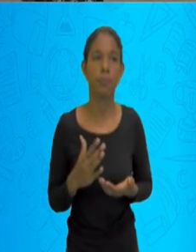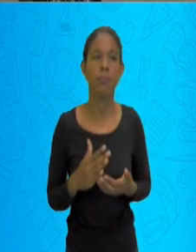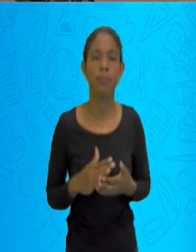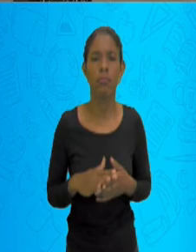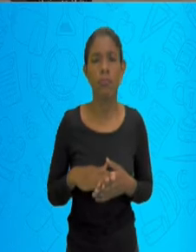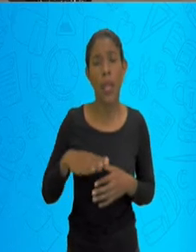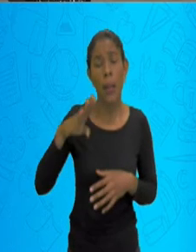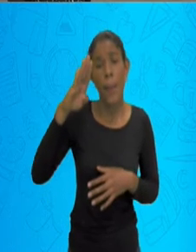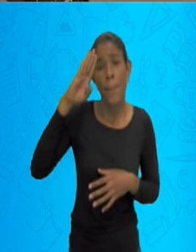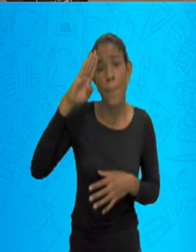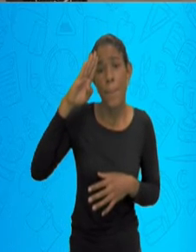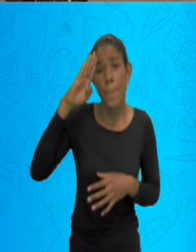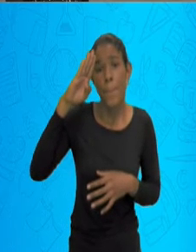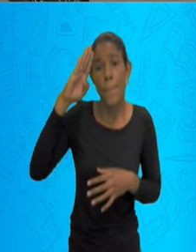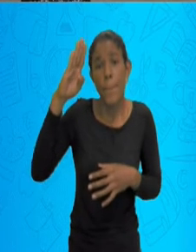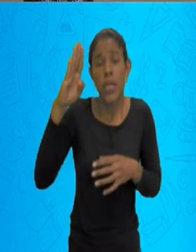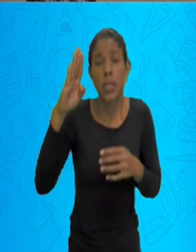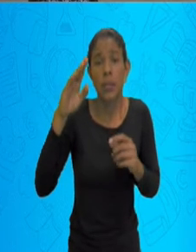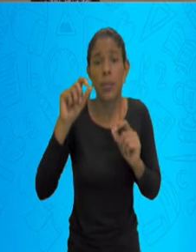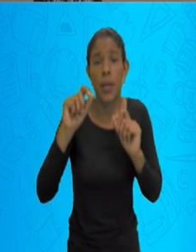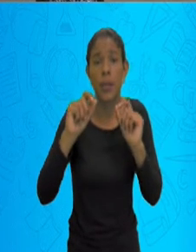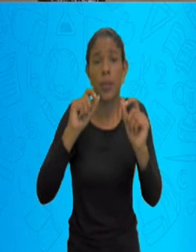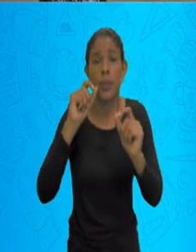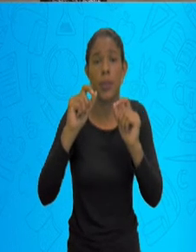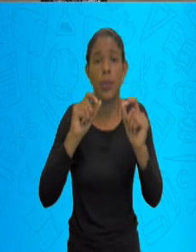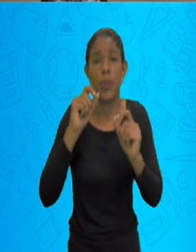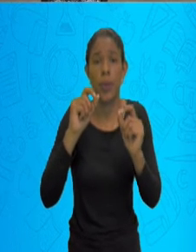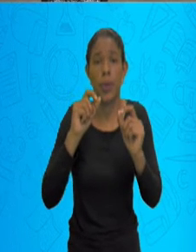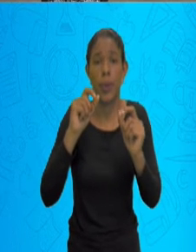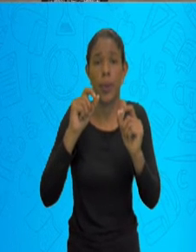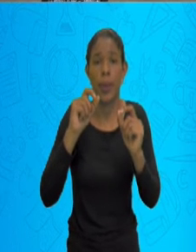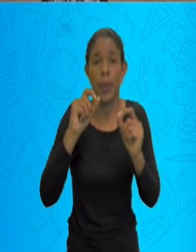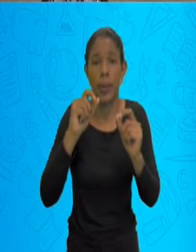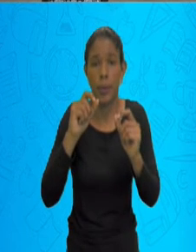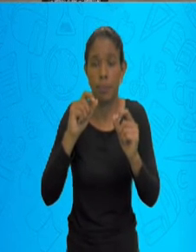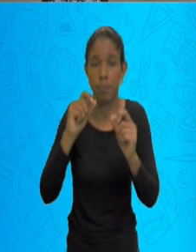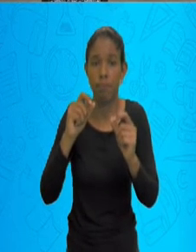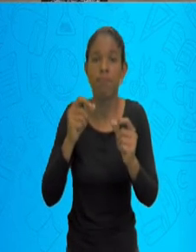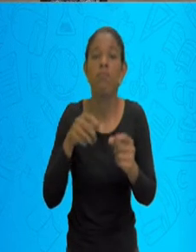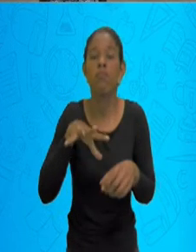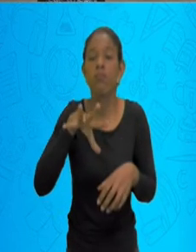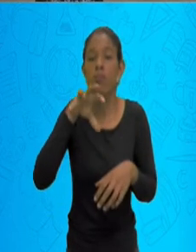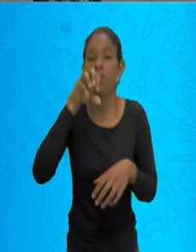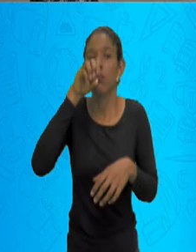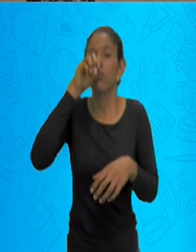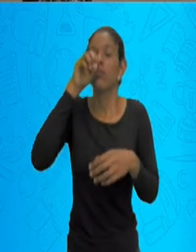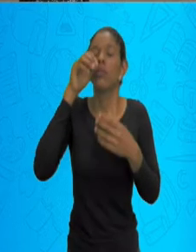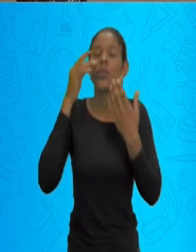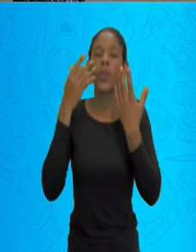principais reflexos das vias aéreas. Muito bacana entender isso. Por quê?